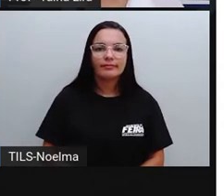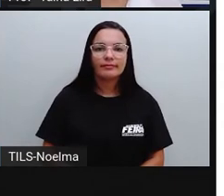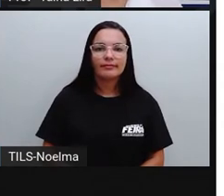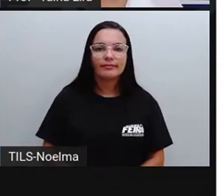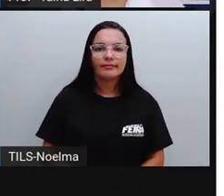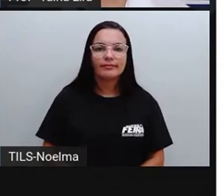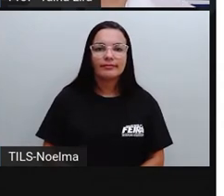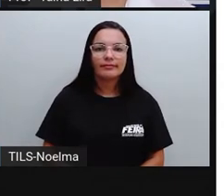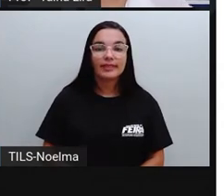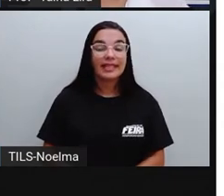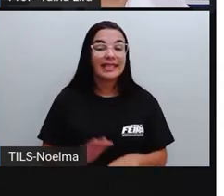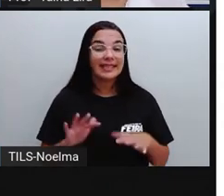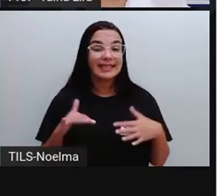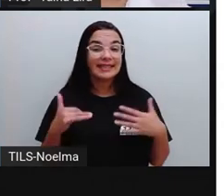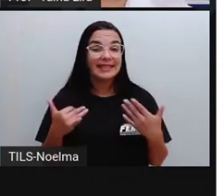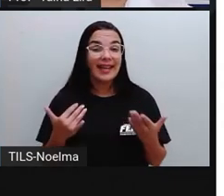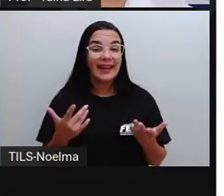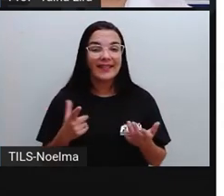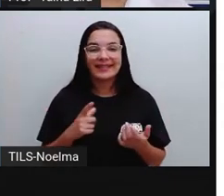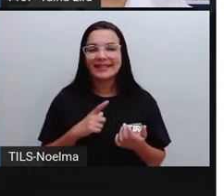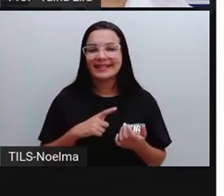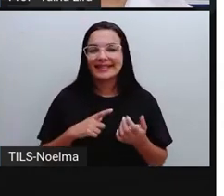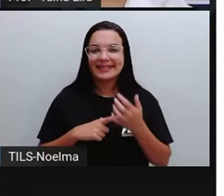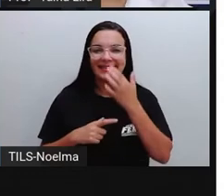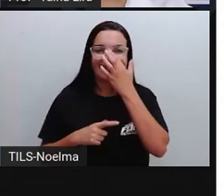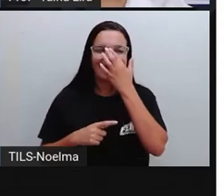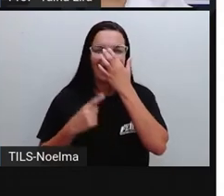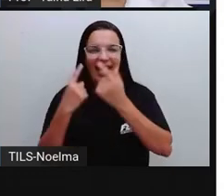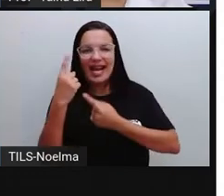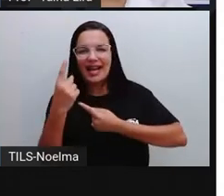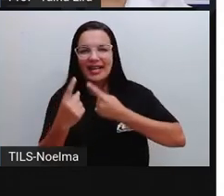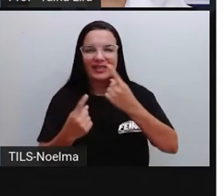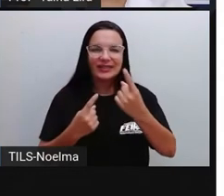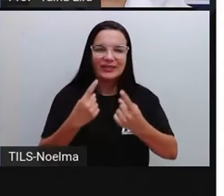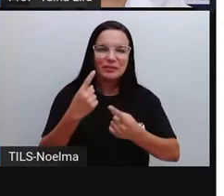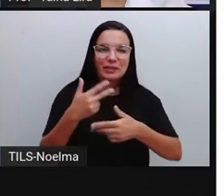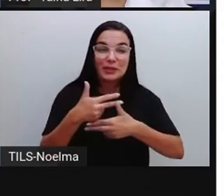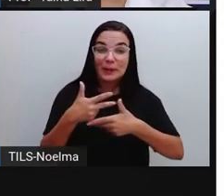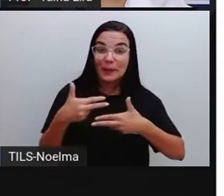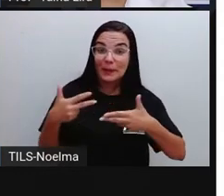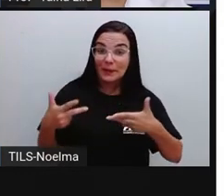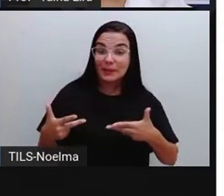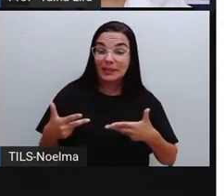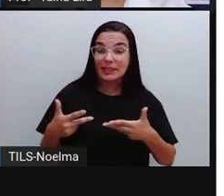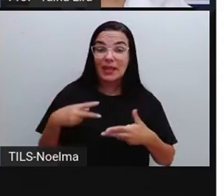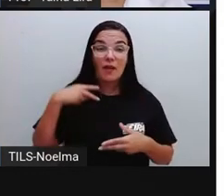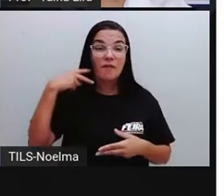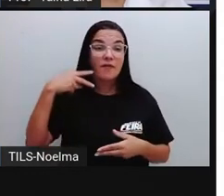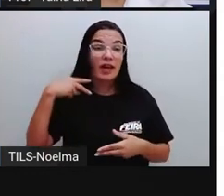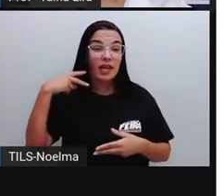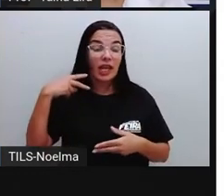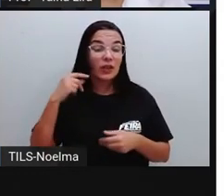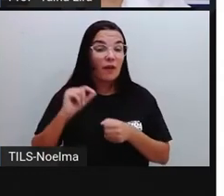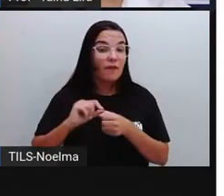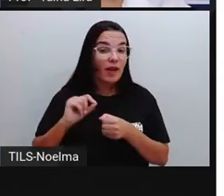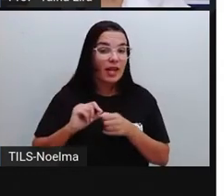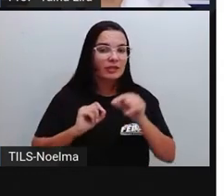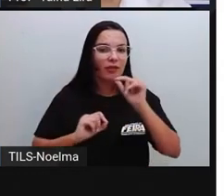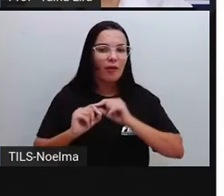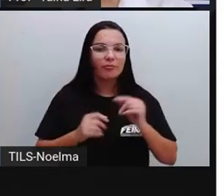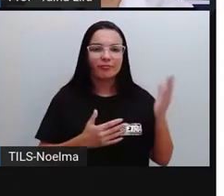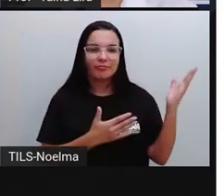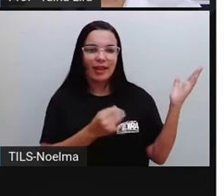E a gente tem aí, né, algumas ações e algumas diferenças. Então, aqui, por exemplo,